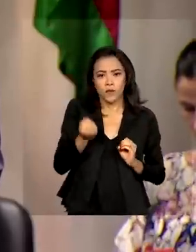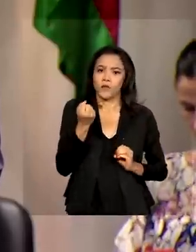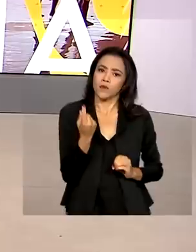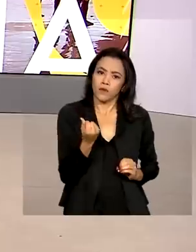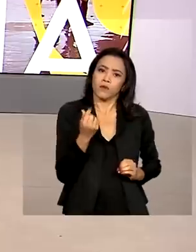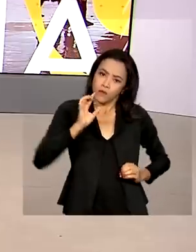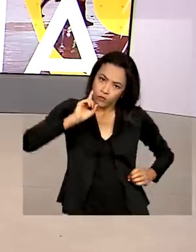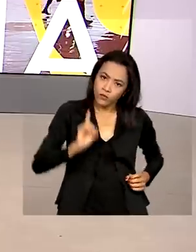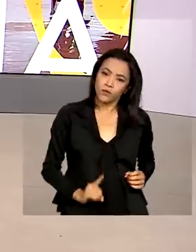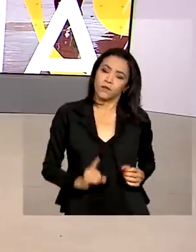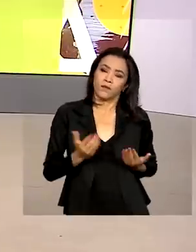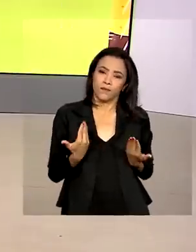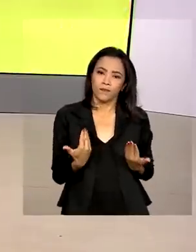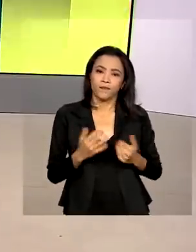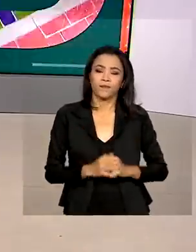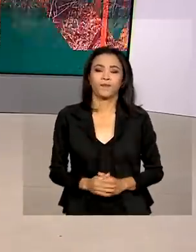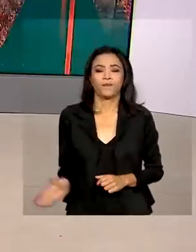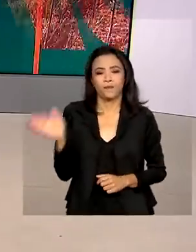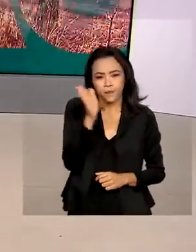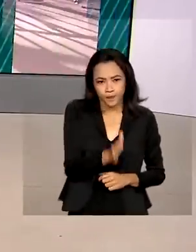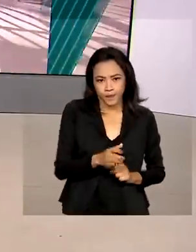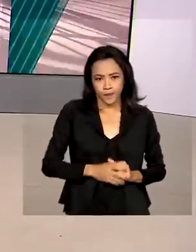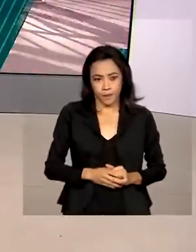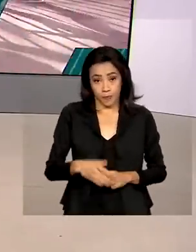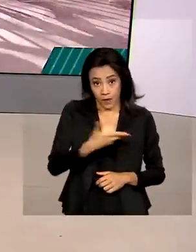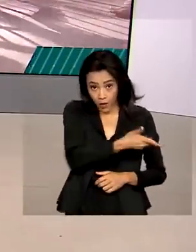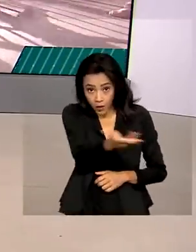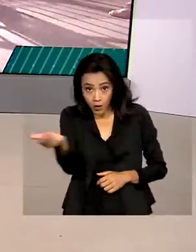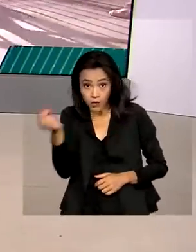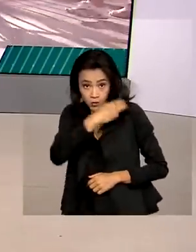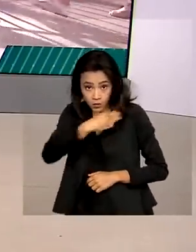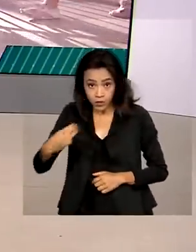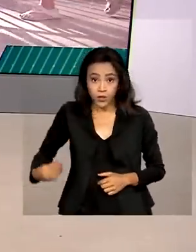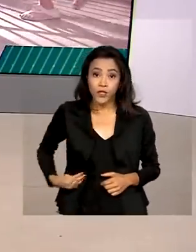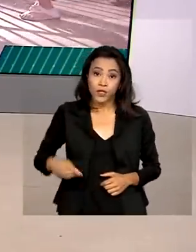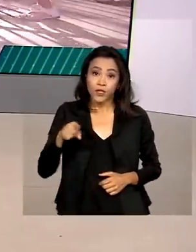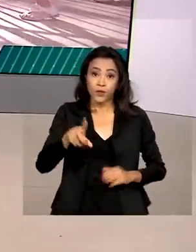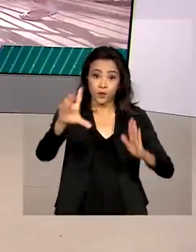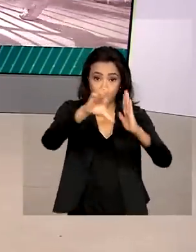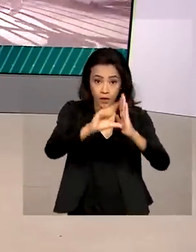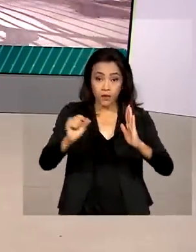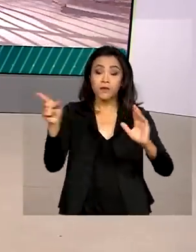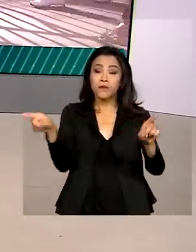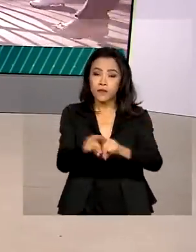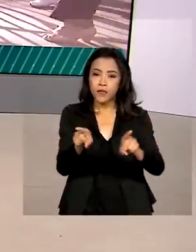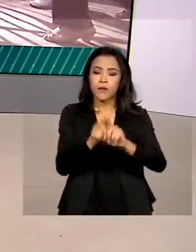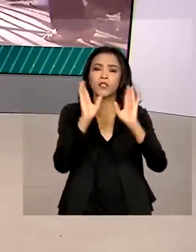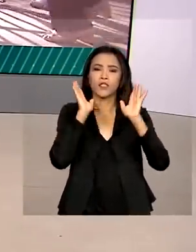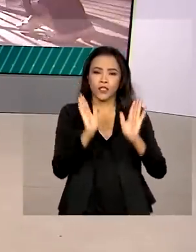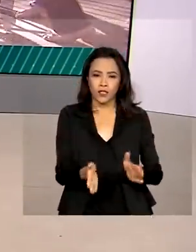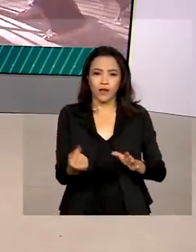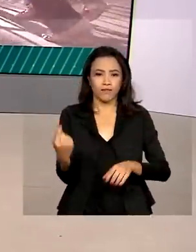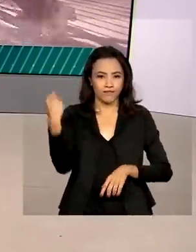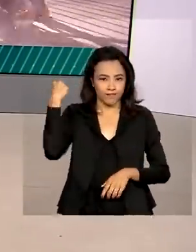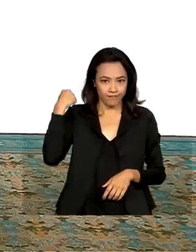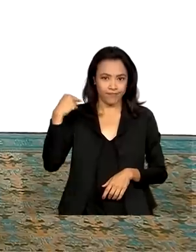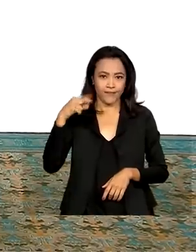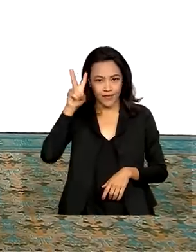direito. Os ministros que ocupam o Palácio do Planalto também assumiram os cargos nesta segunda-feira.